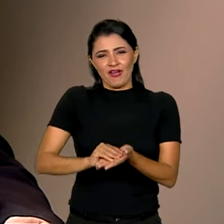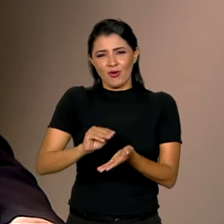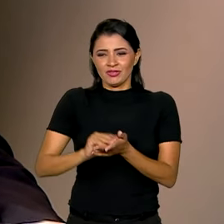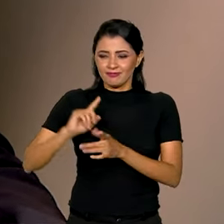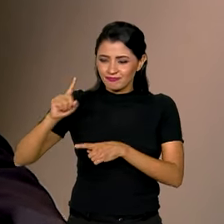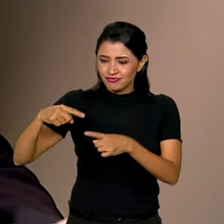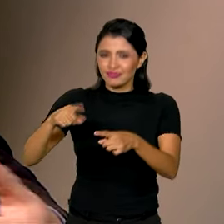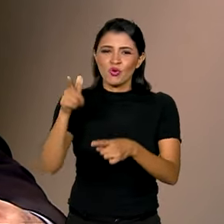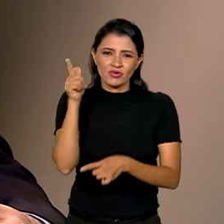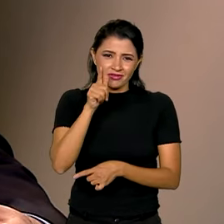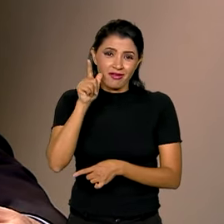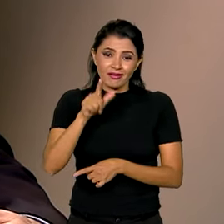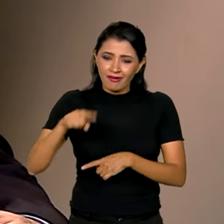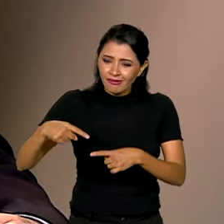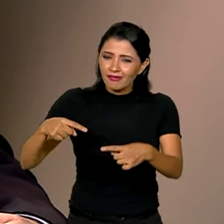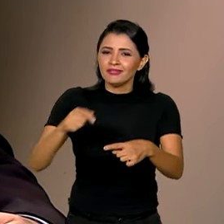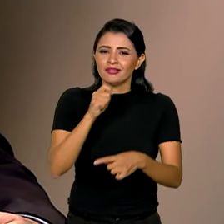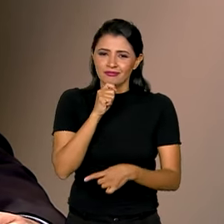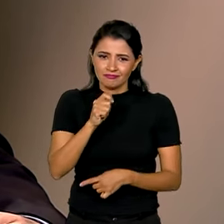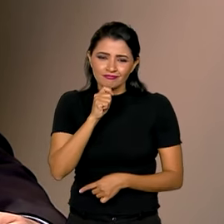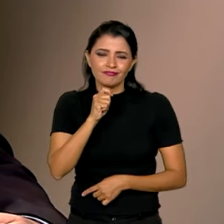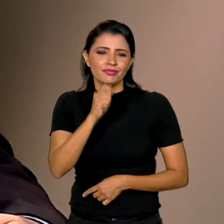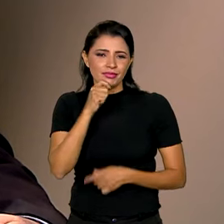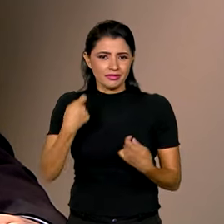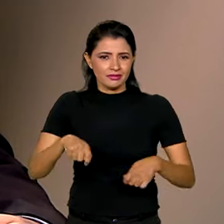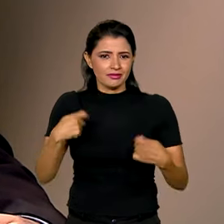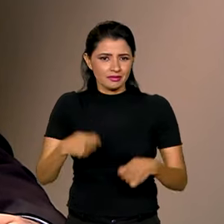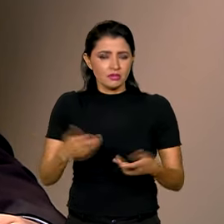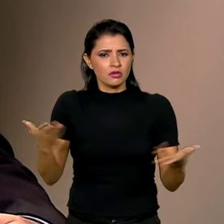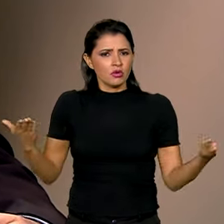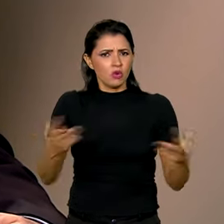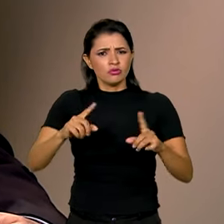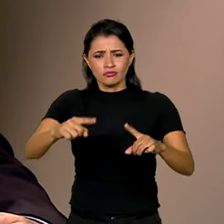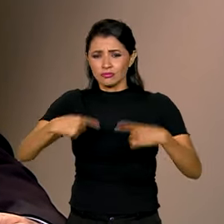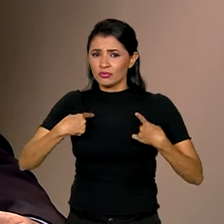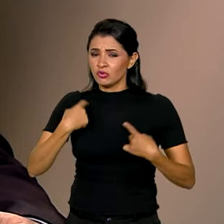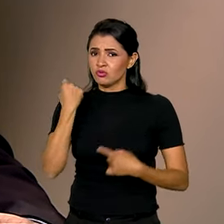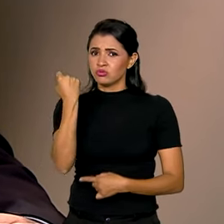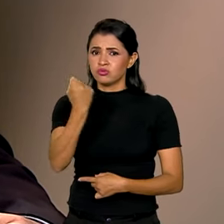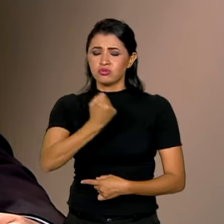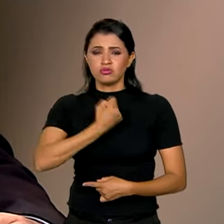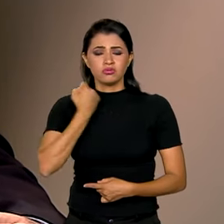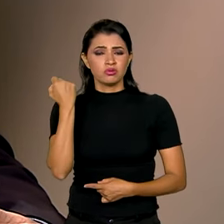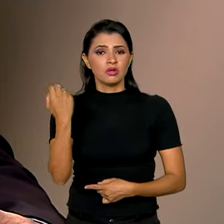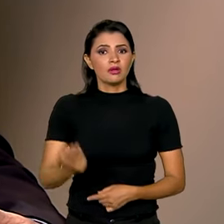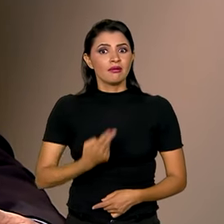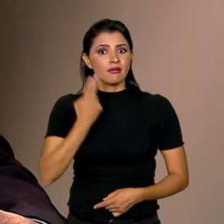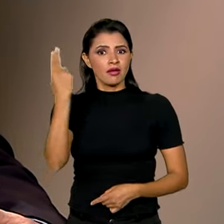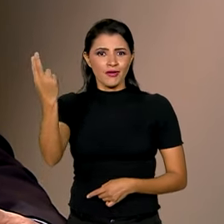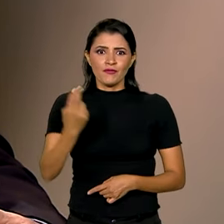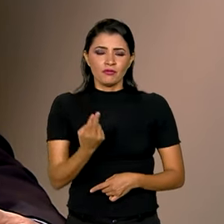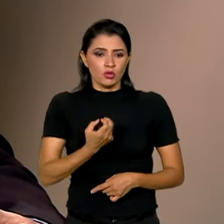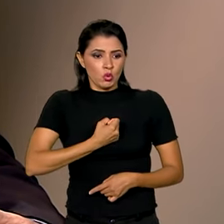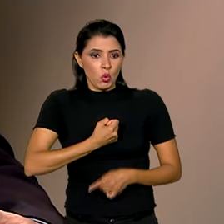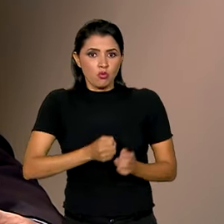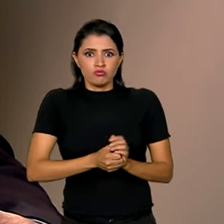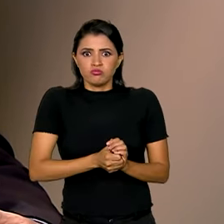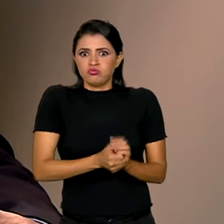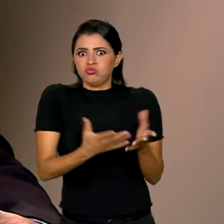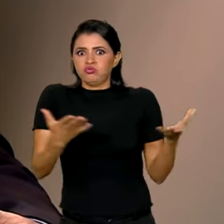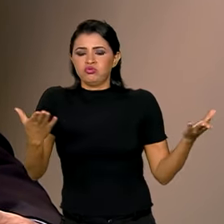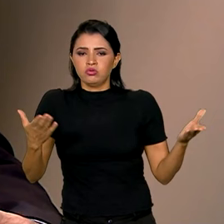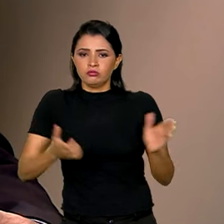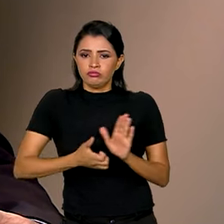né? Hoje nós enfrentamos um desafio muito grave, que é o número de professores temporários nas redes,